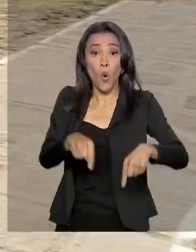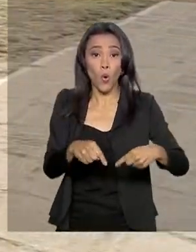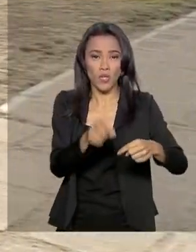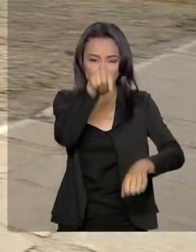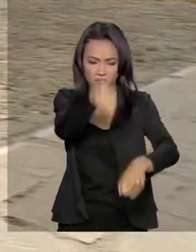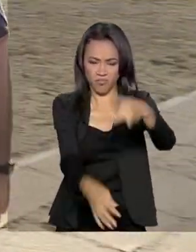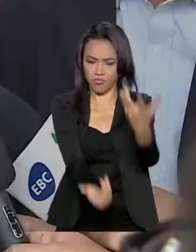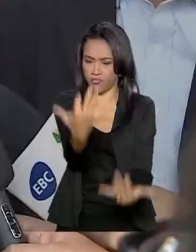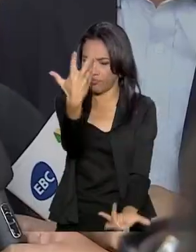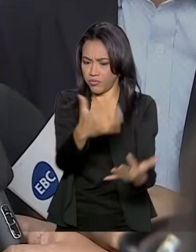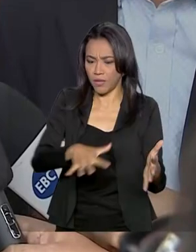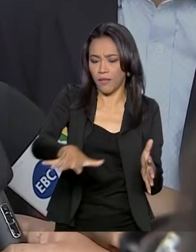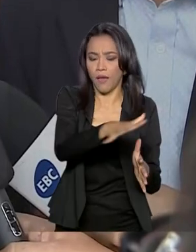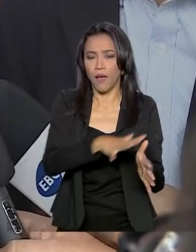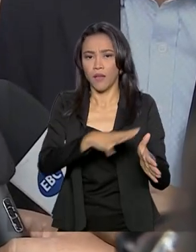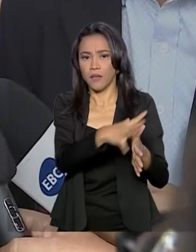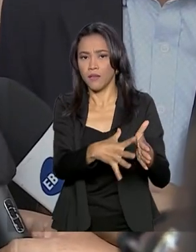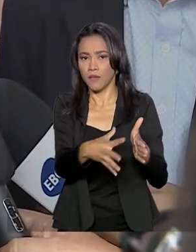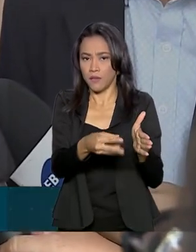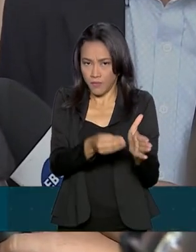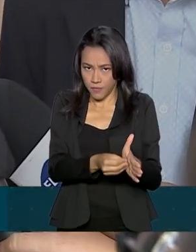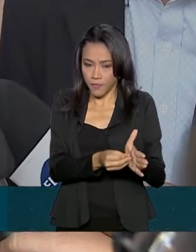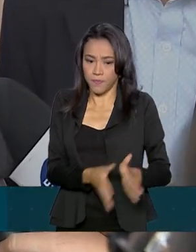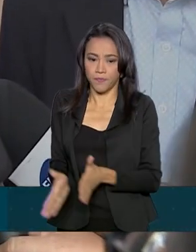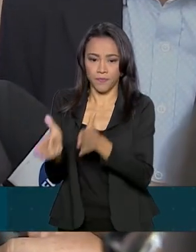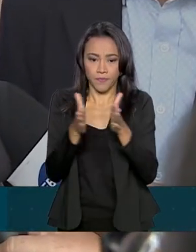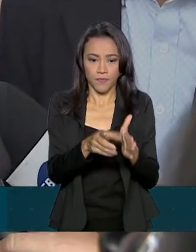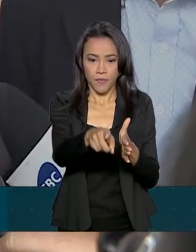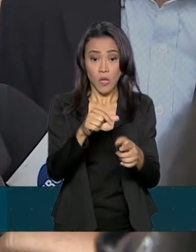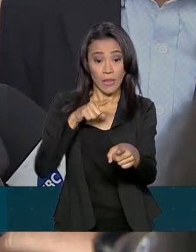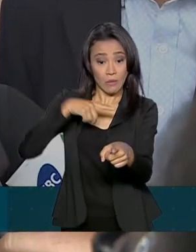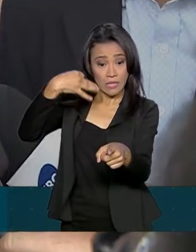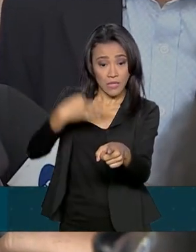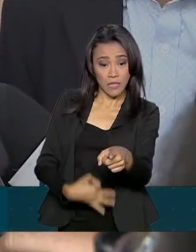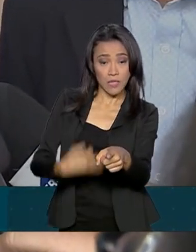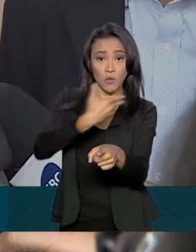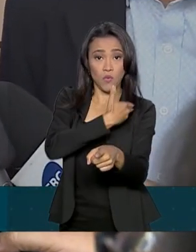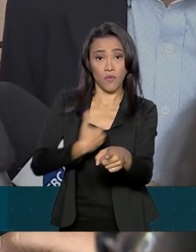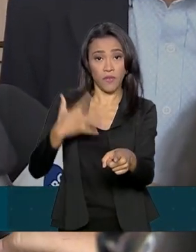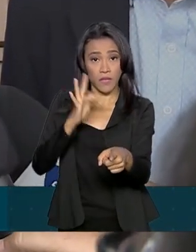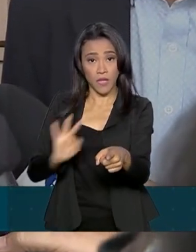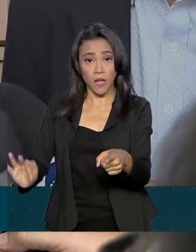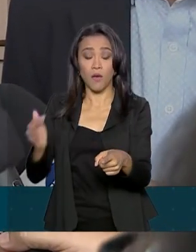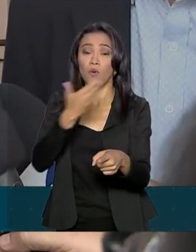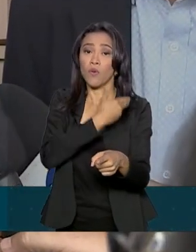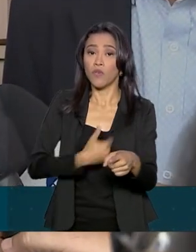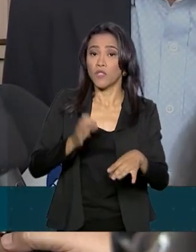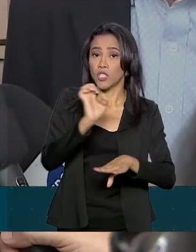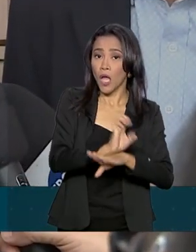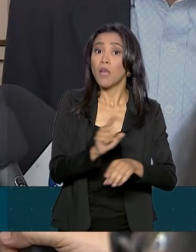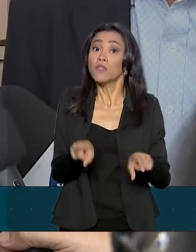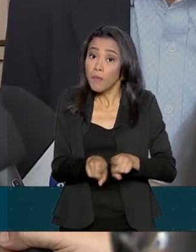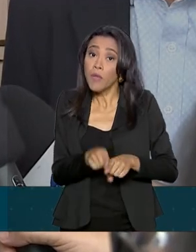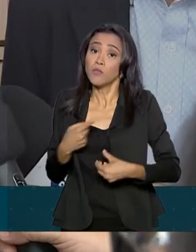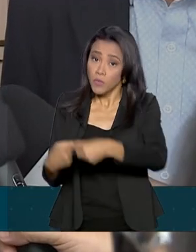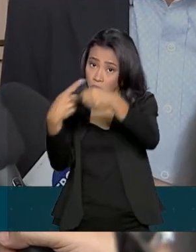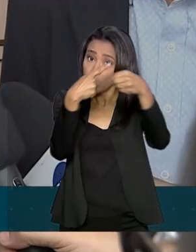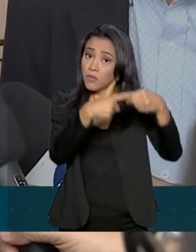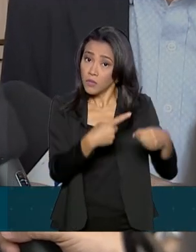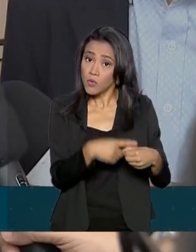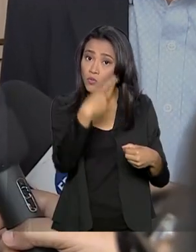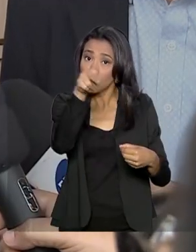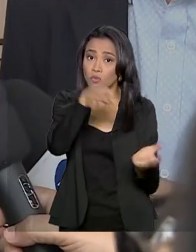Amazônia Legal. Eu tenho certeza que o governo federal, governo estadual e os municípios também, com seus órgãos